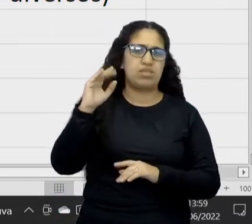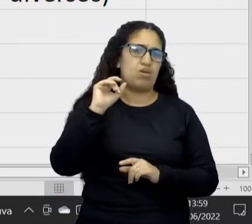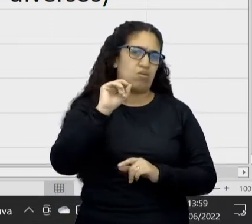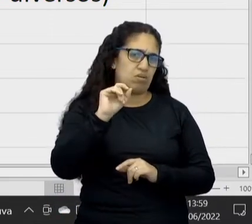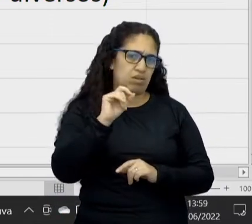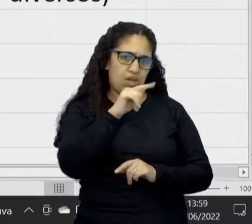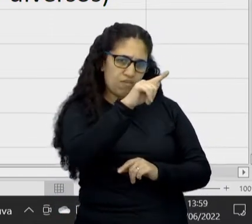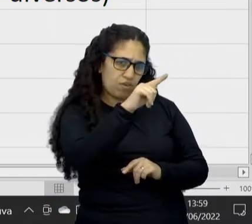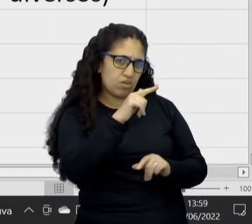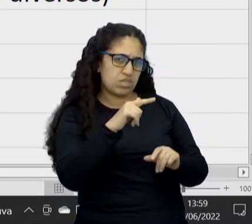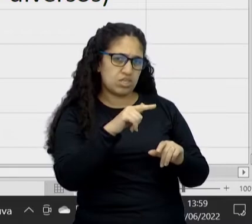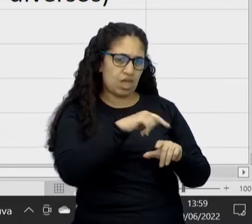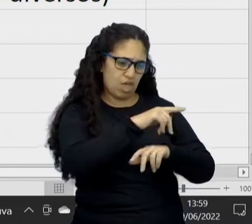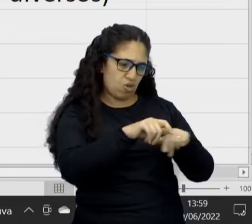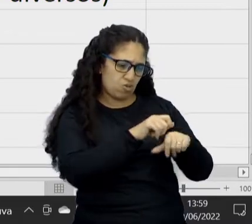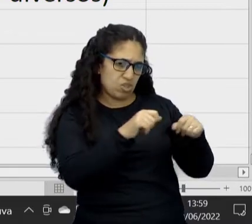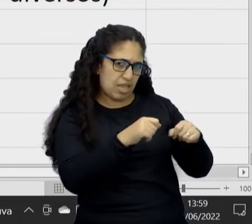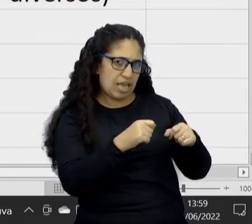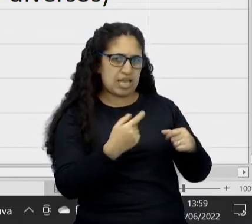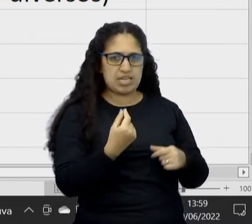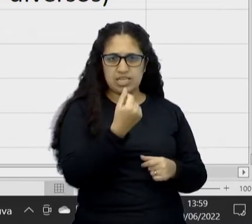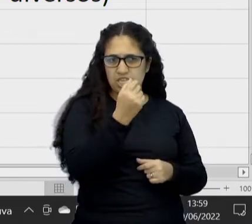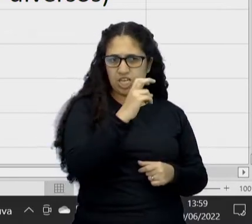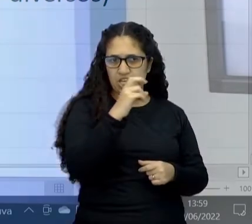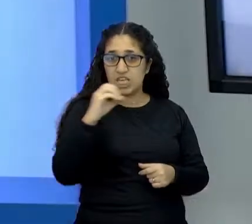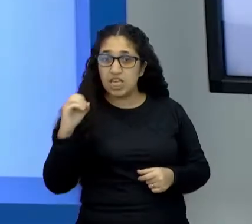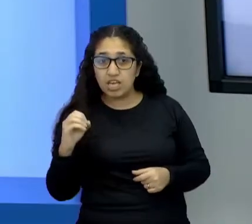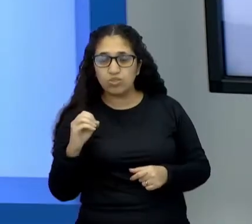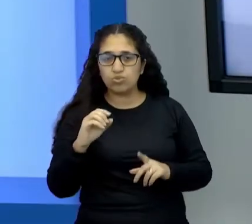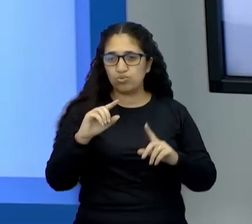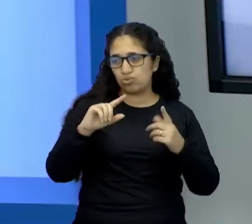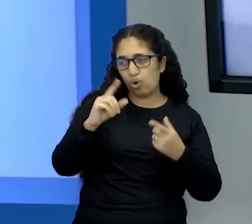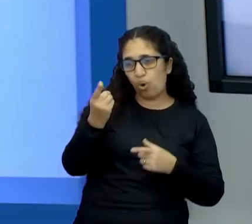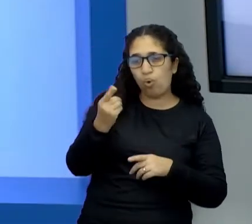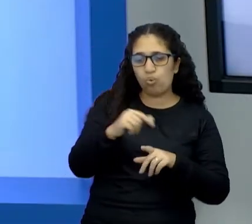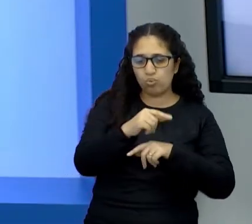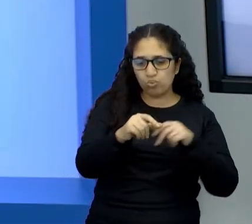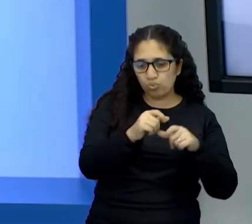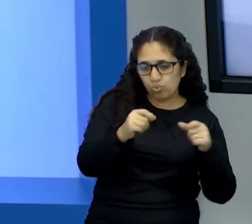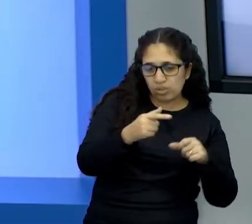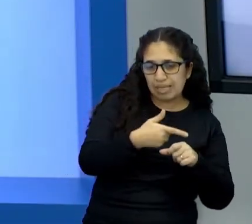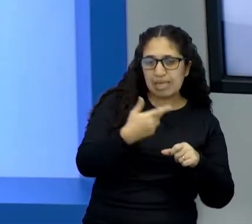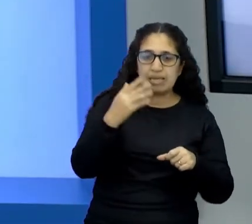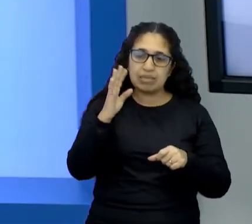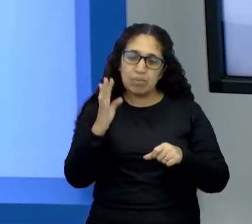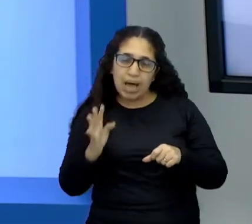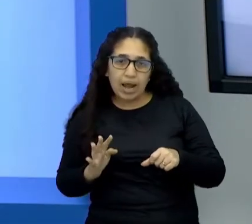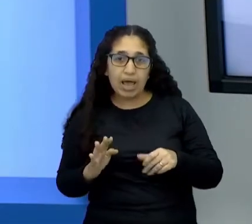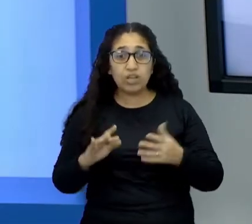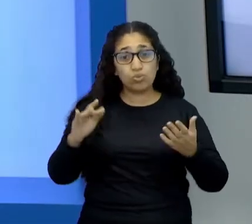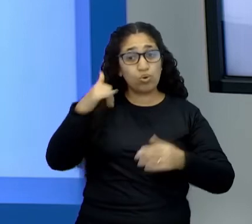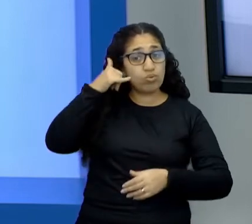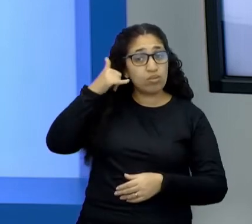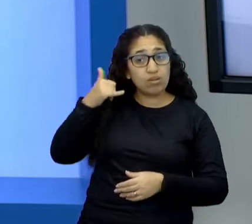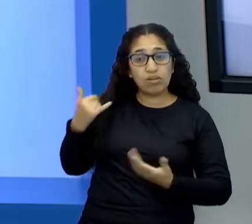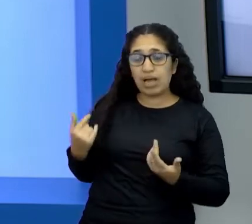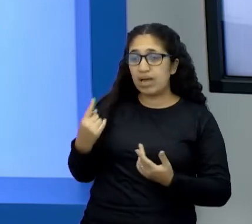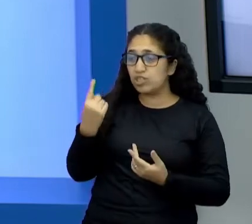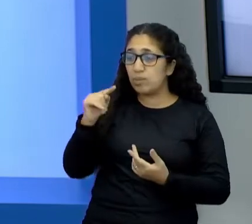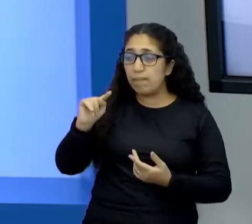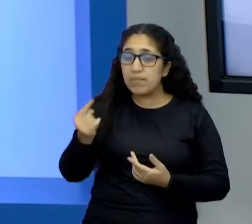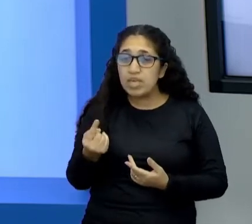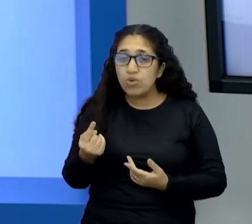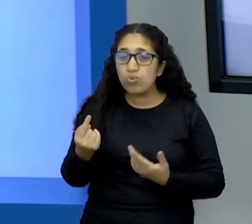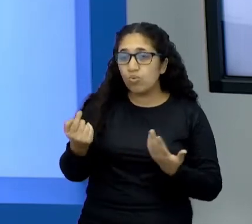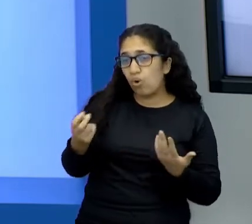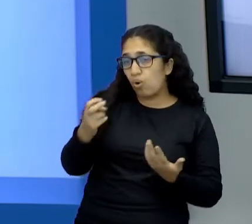você é um tênis de R$500, R$700 ou você pode comprar um tênis mais barato? É um celular de R$1.000,$1.500, R$2.000 ou você